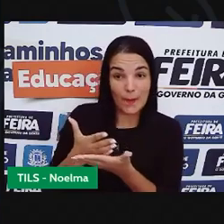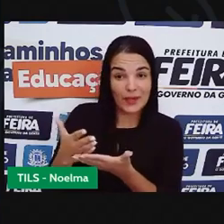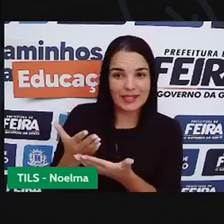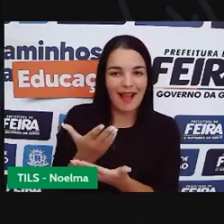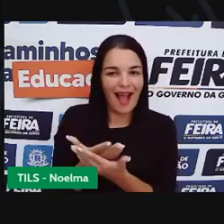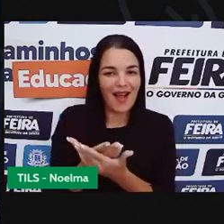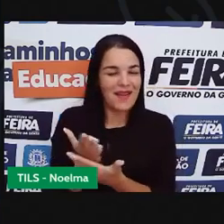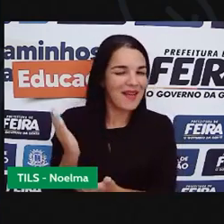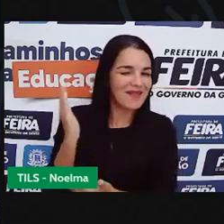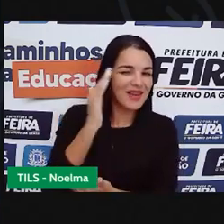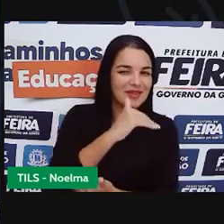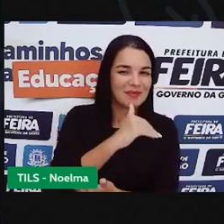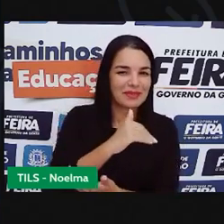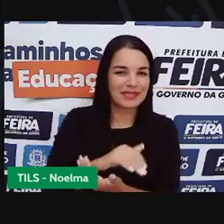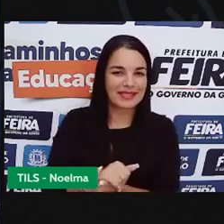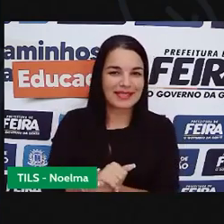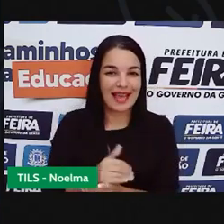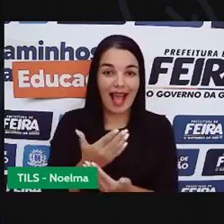hoje, vamos lá?